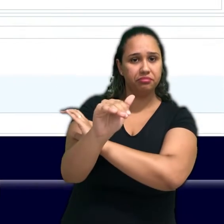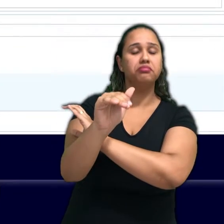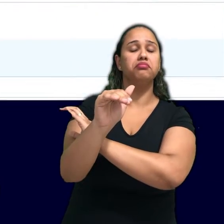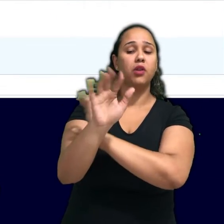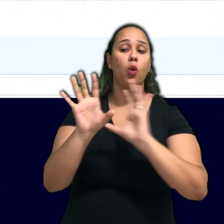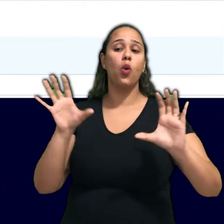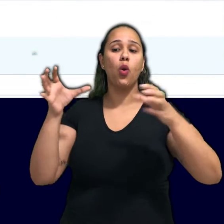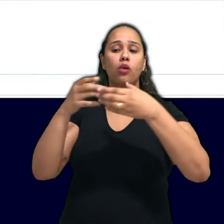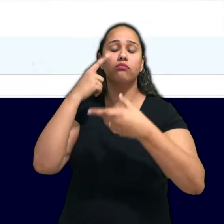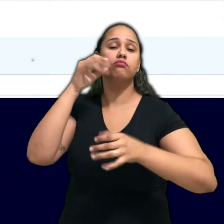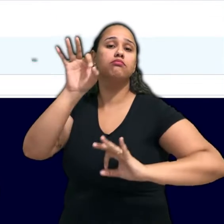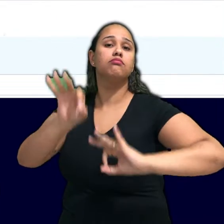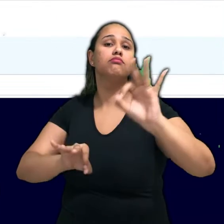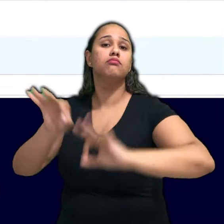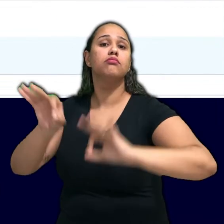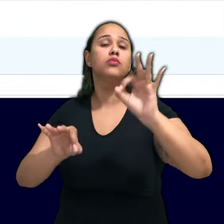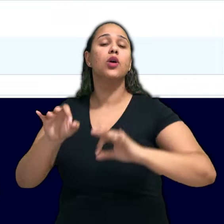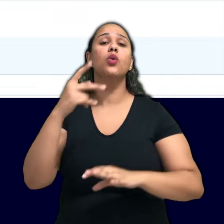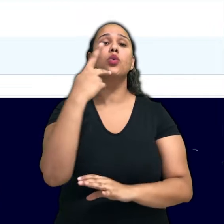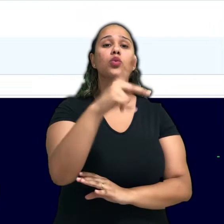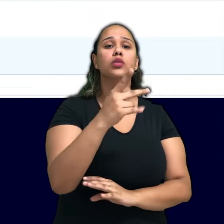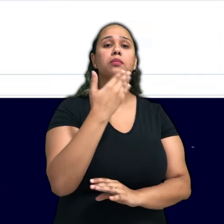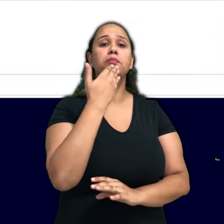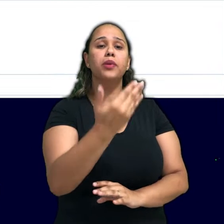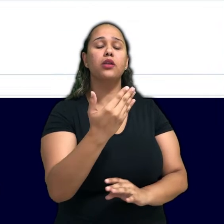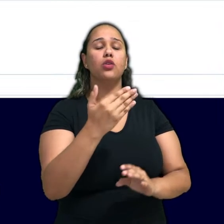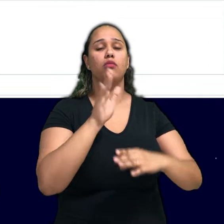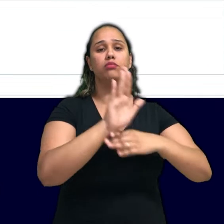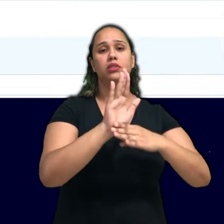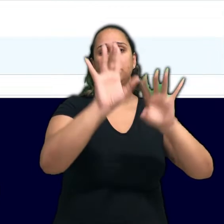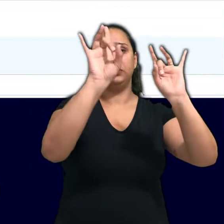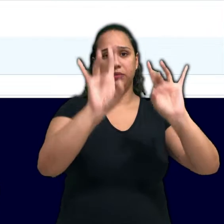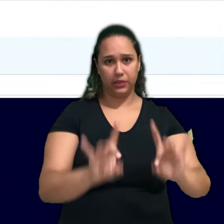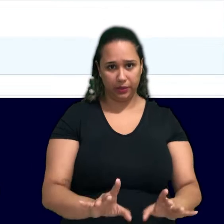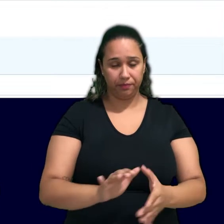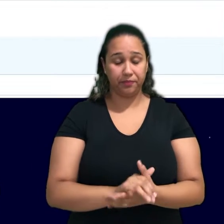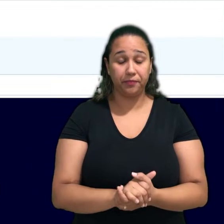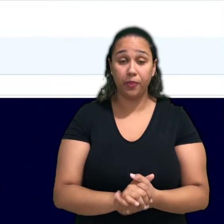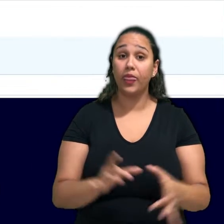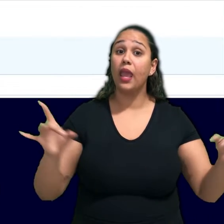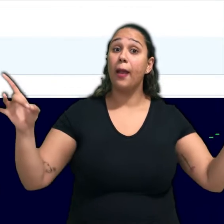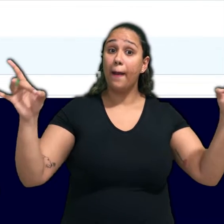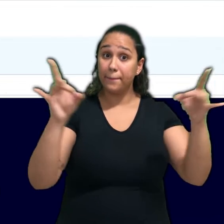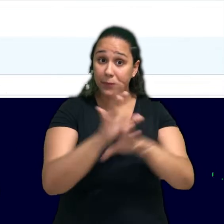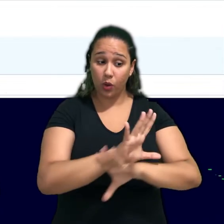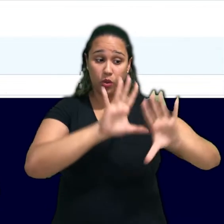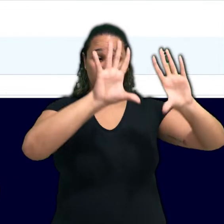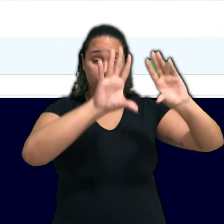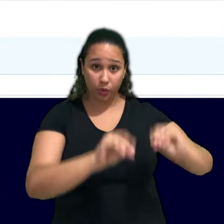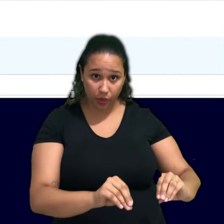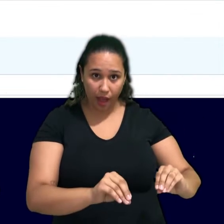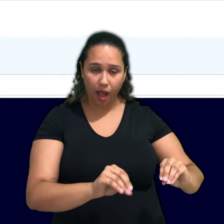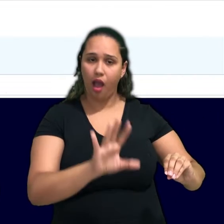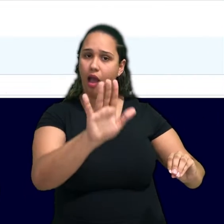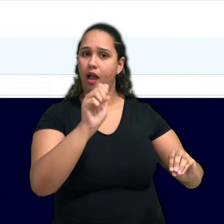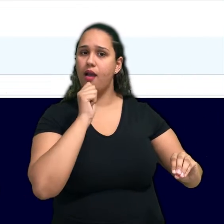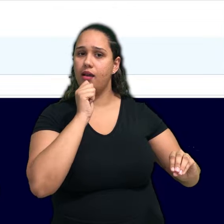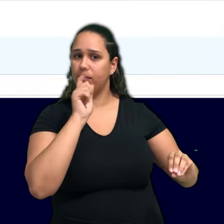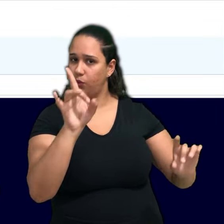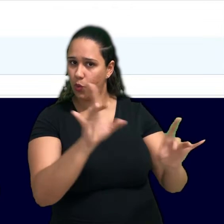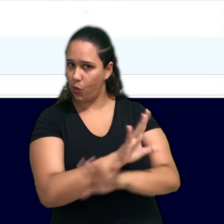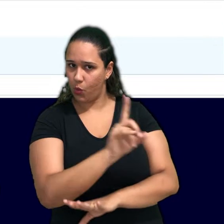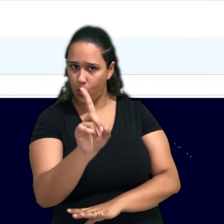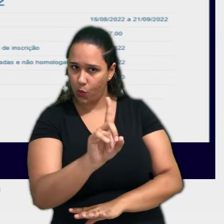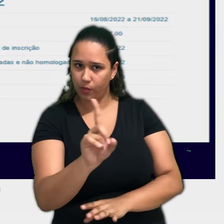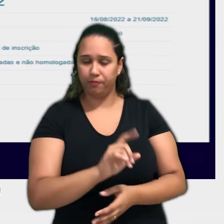necessárias. Depois de preencher com cuidado essa sessão, sua inscrição será concluída. Mas ainda, você precisa fazer